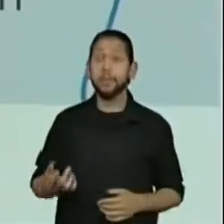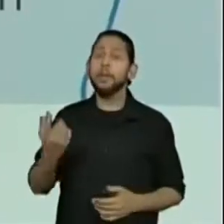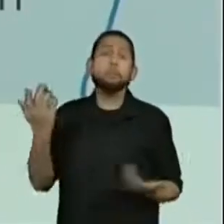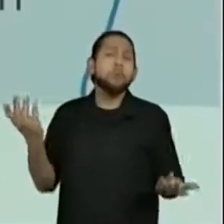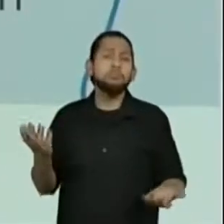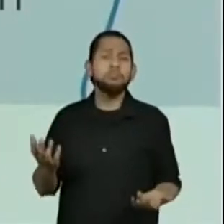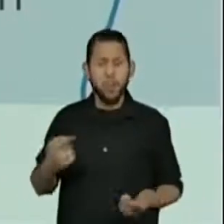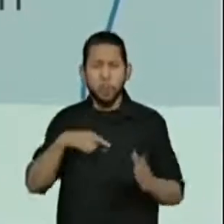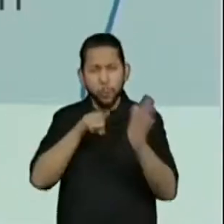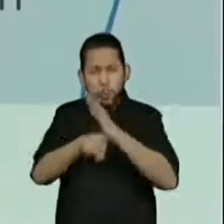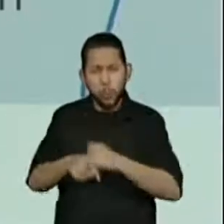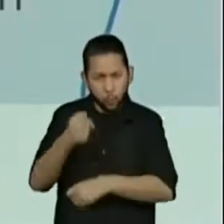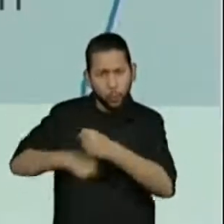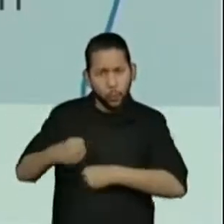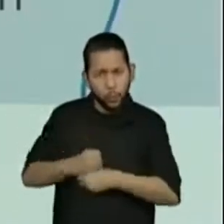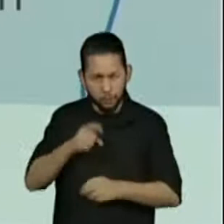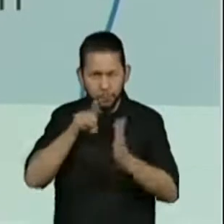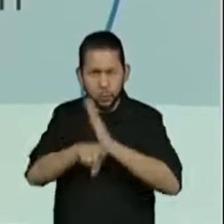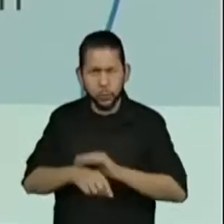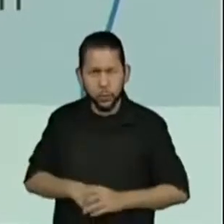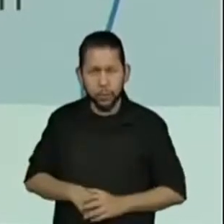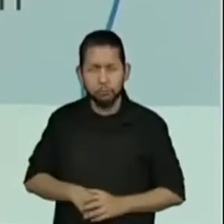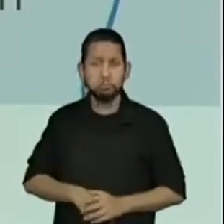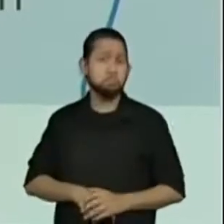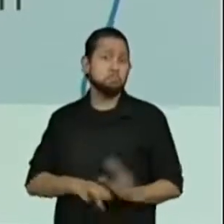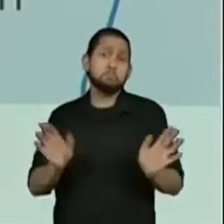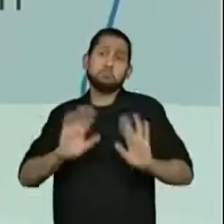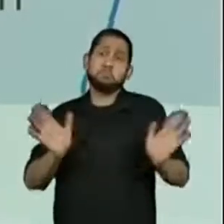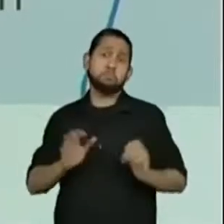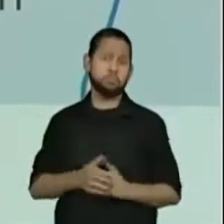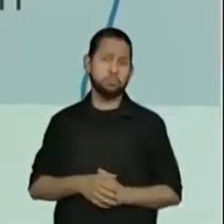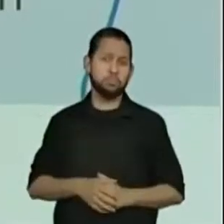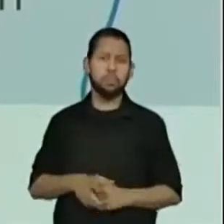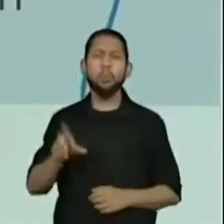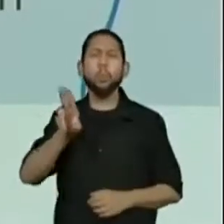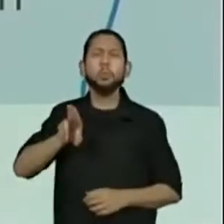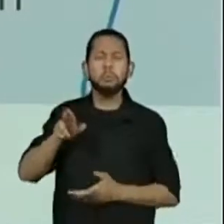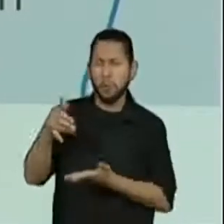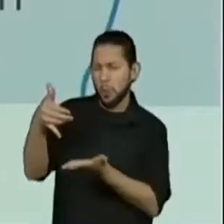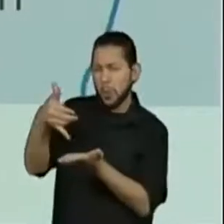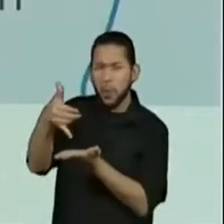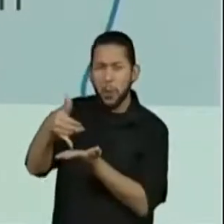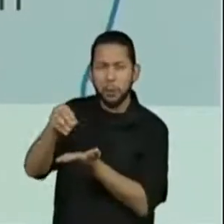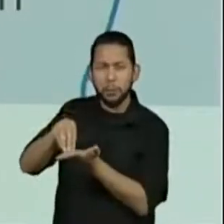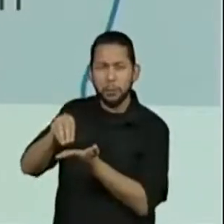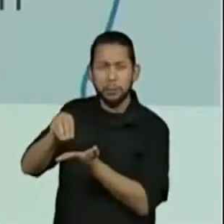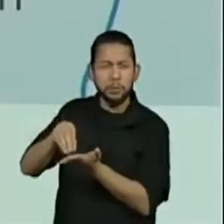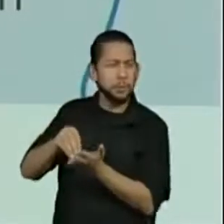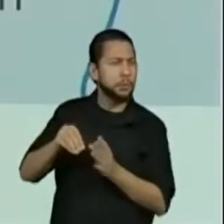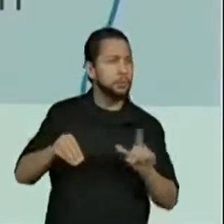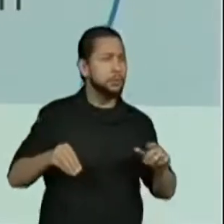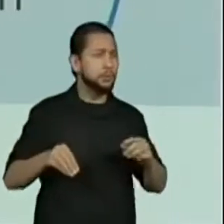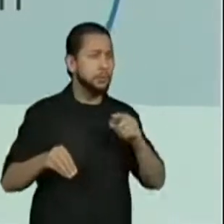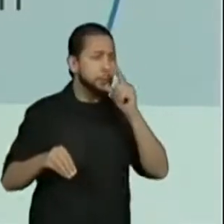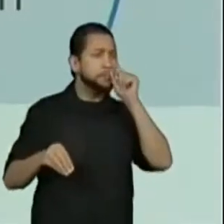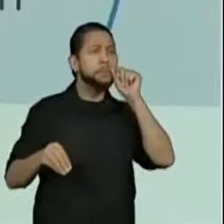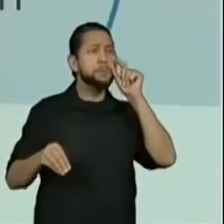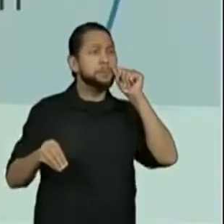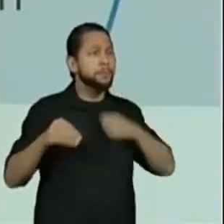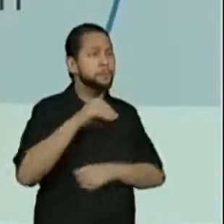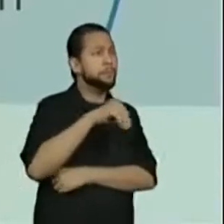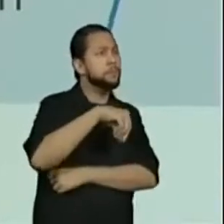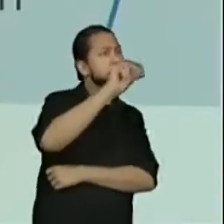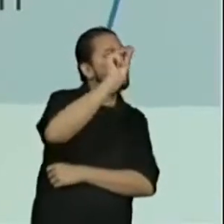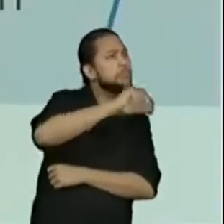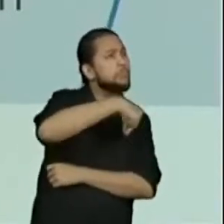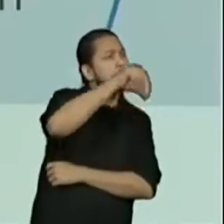pintada. Não quero. Não quero saber que isso é uma pintura. Eu quero saber dados técnicos sobre as